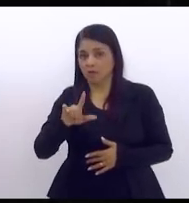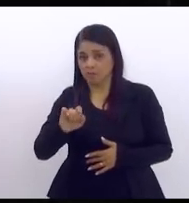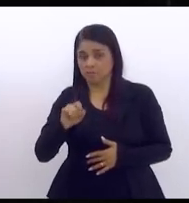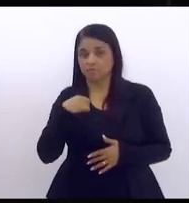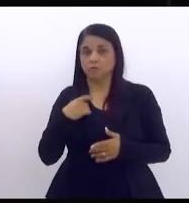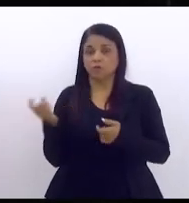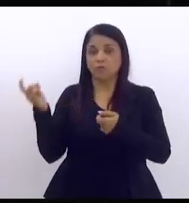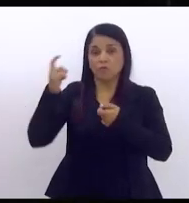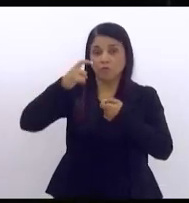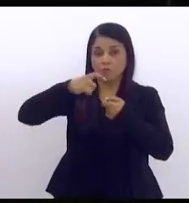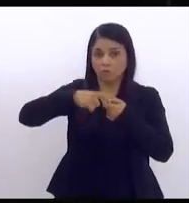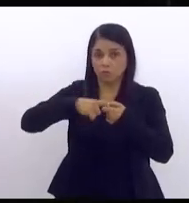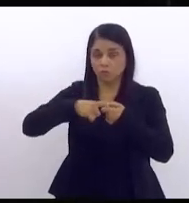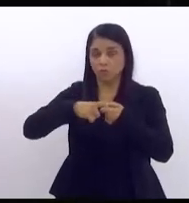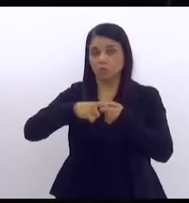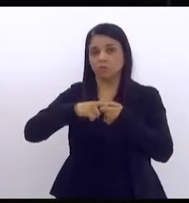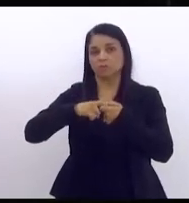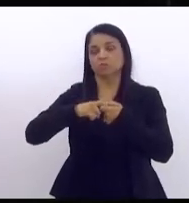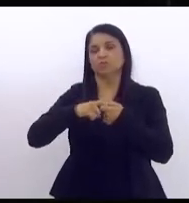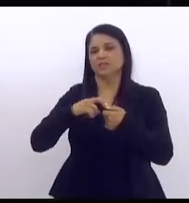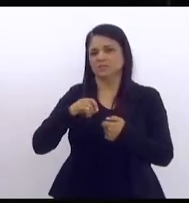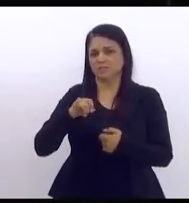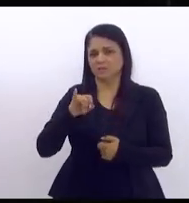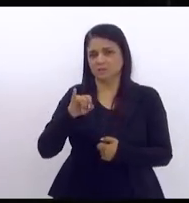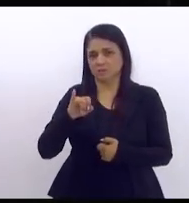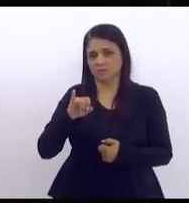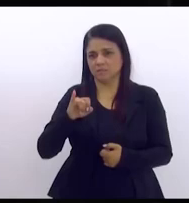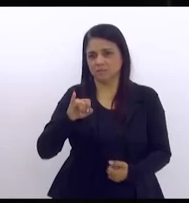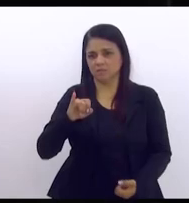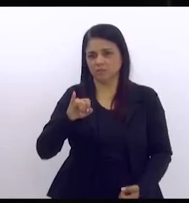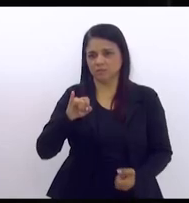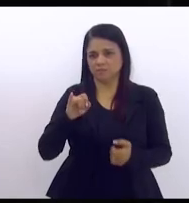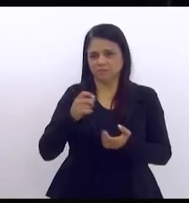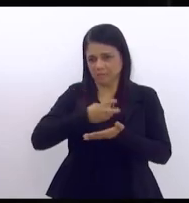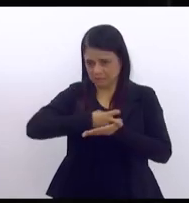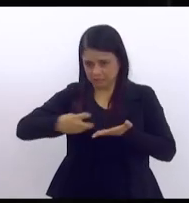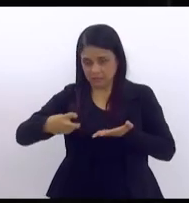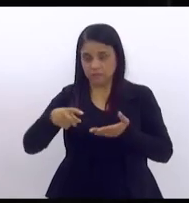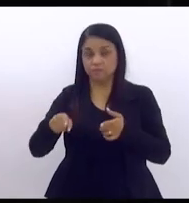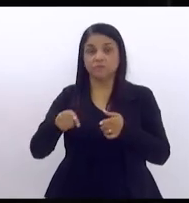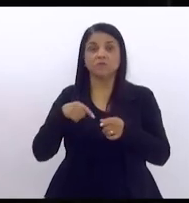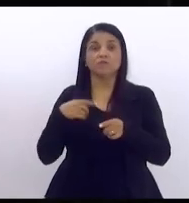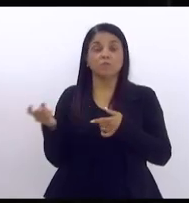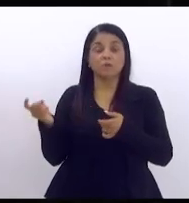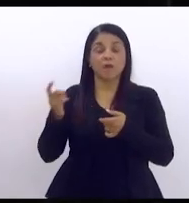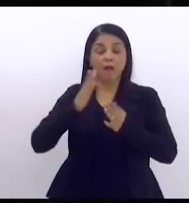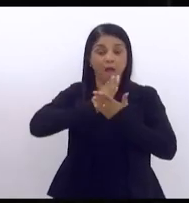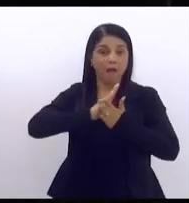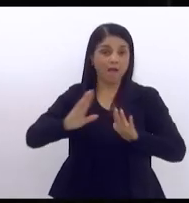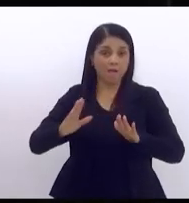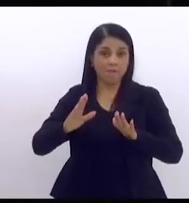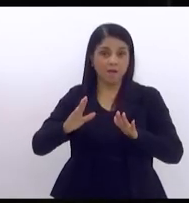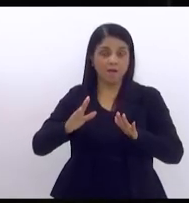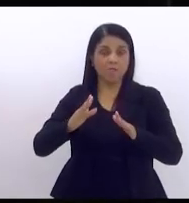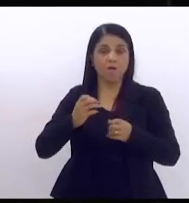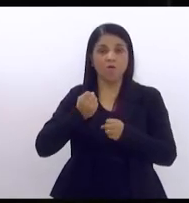construir o sambódromo foi para acabar com as covardias que acontecem hoje